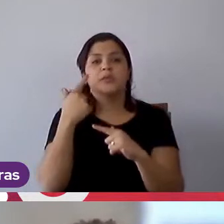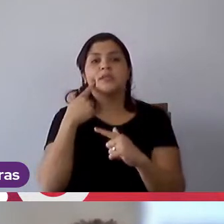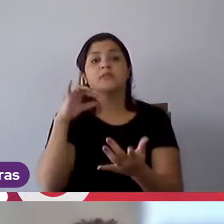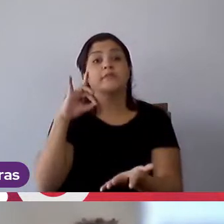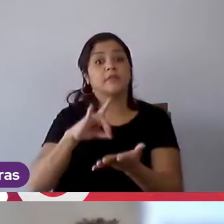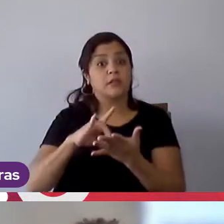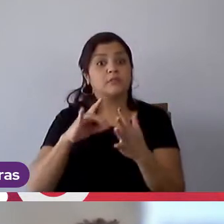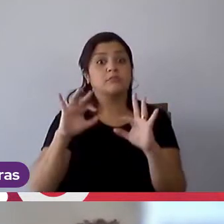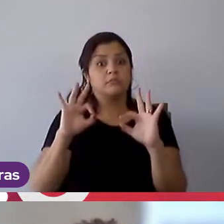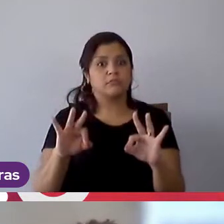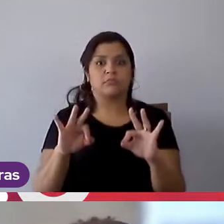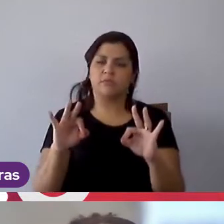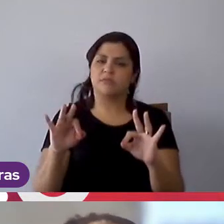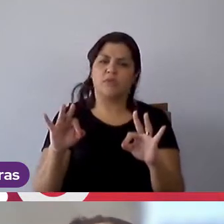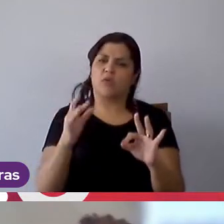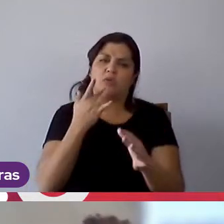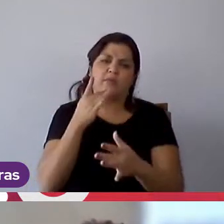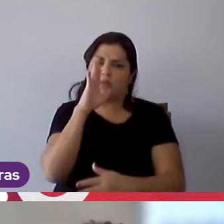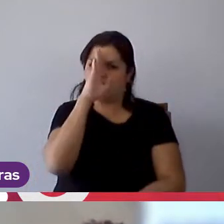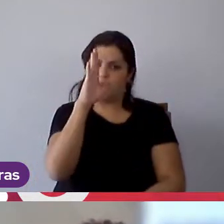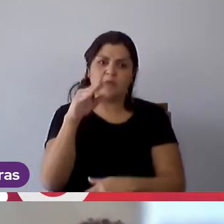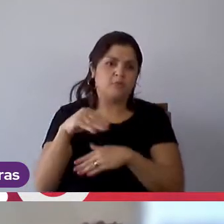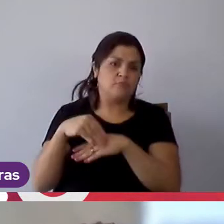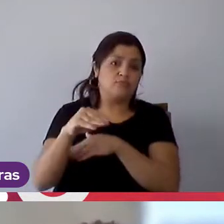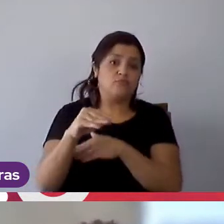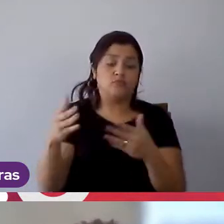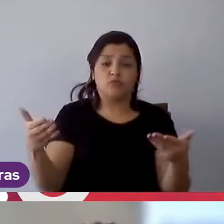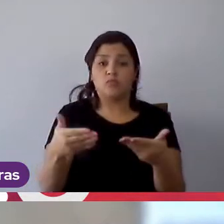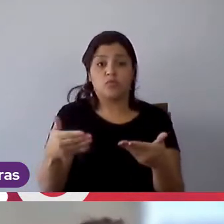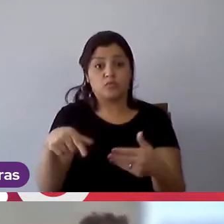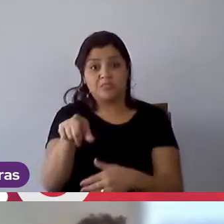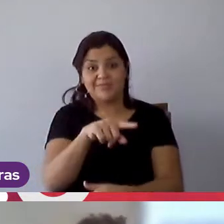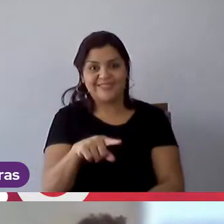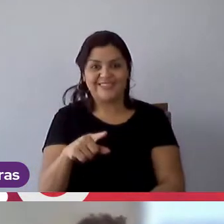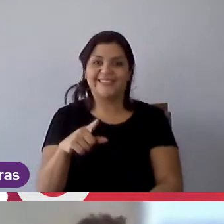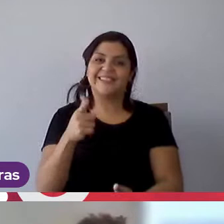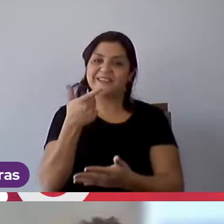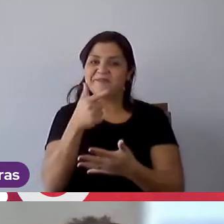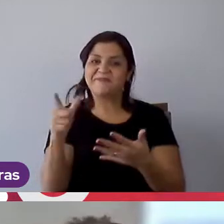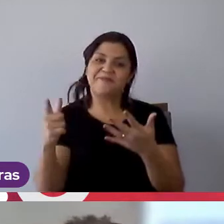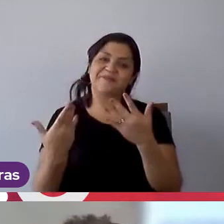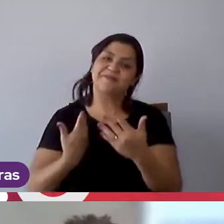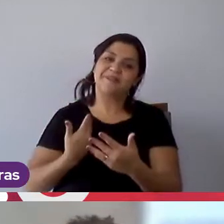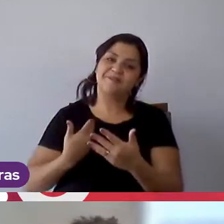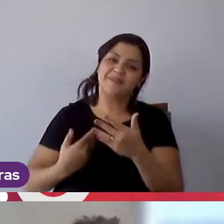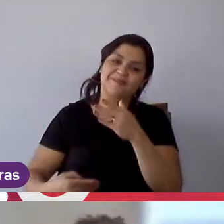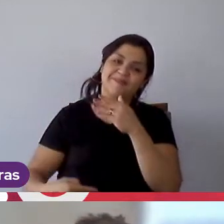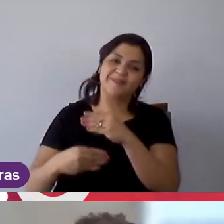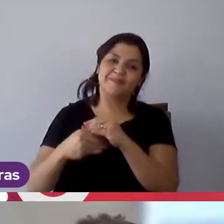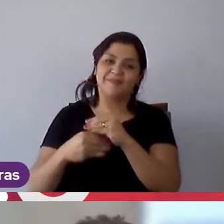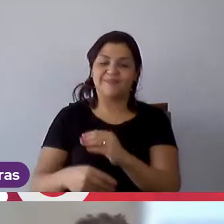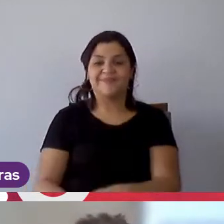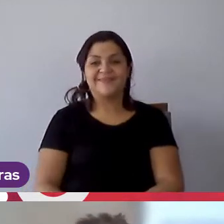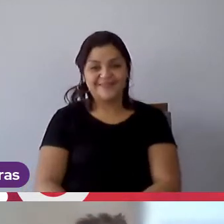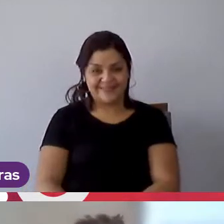são as dicas principais, no meu ver, assim, além das demais que o Rafael e a Gabi falaram.